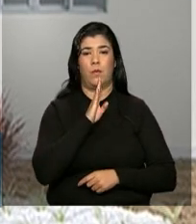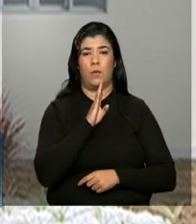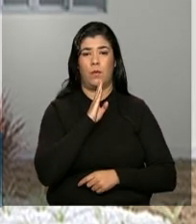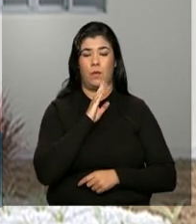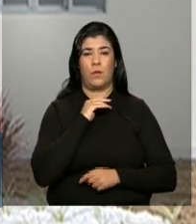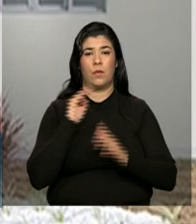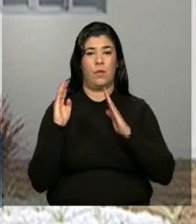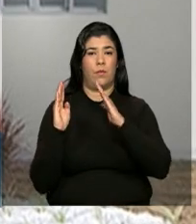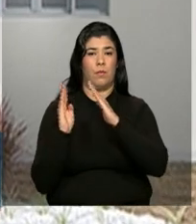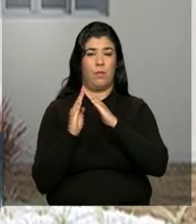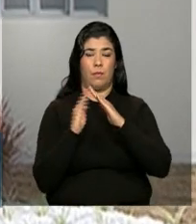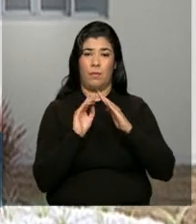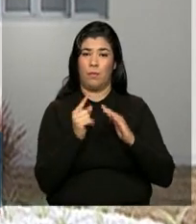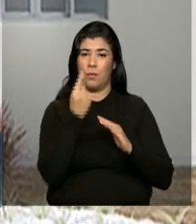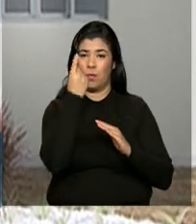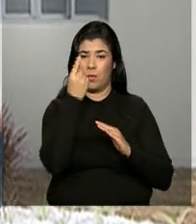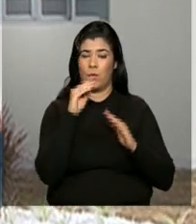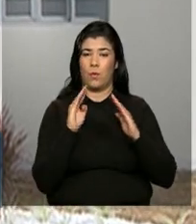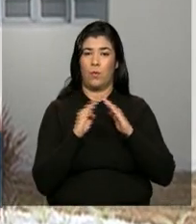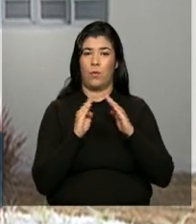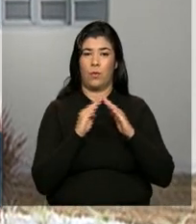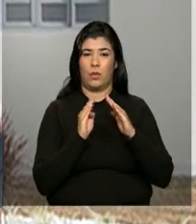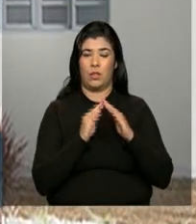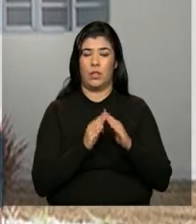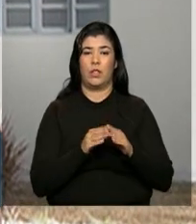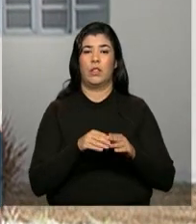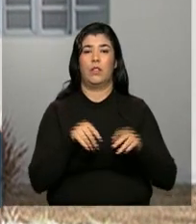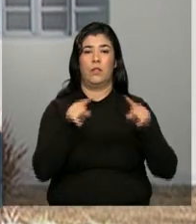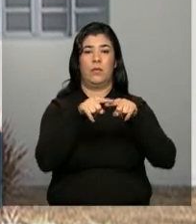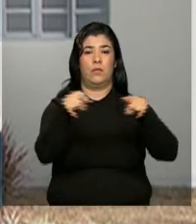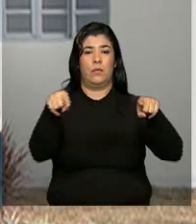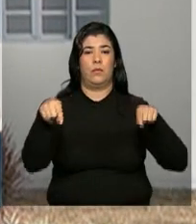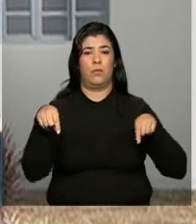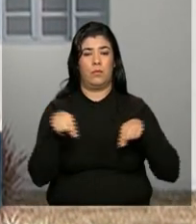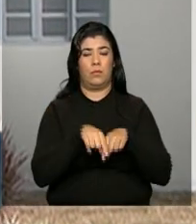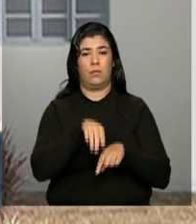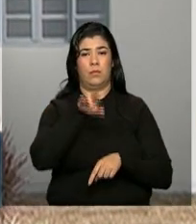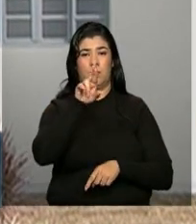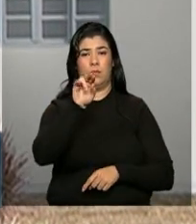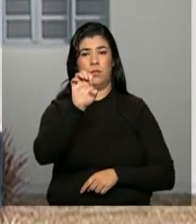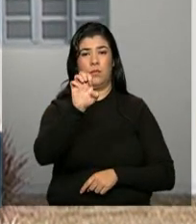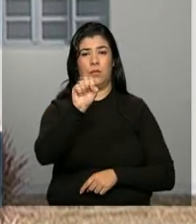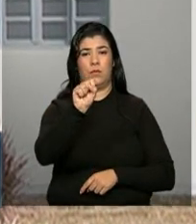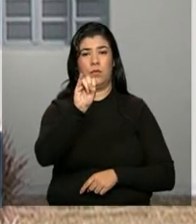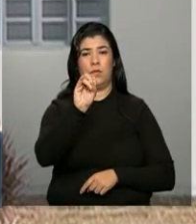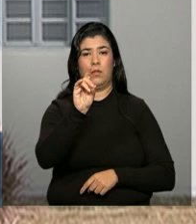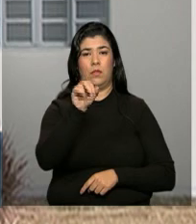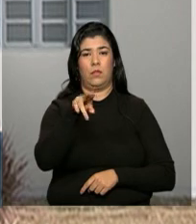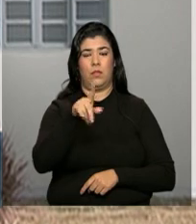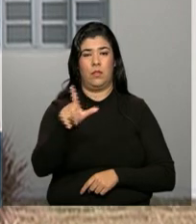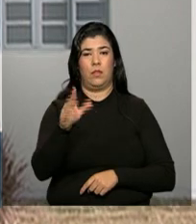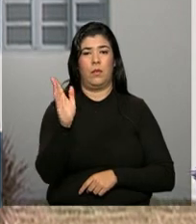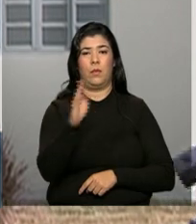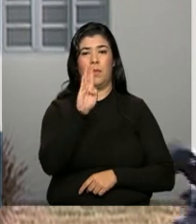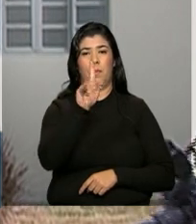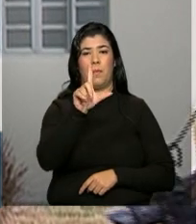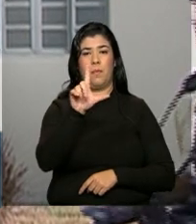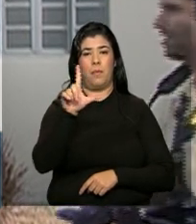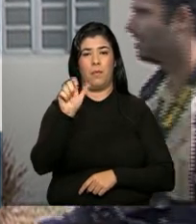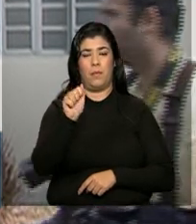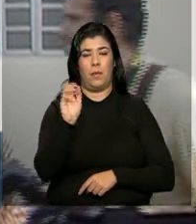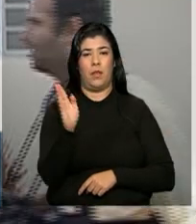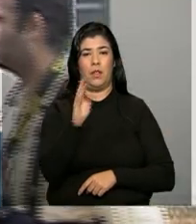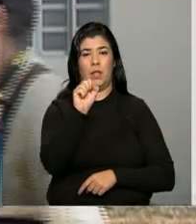das unidades habitacionais do residencial Bela Suíça 2. Como sempre faz a presidenta em cada entrega